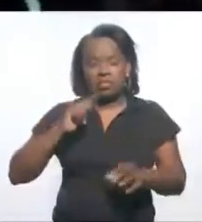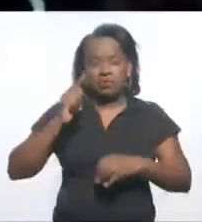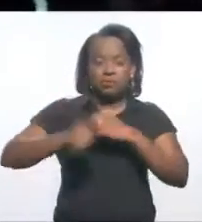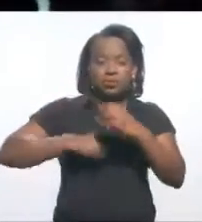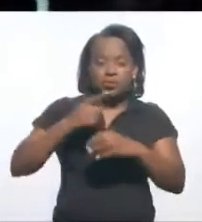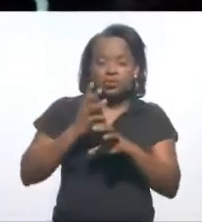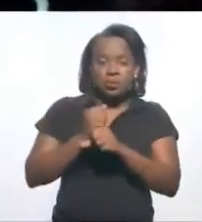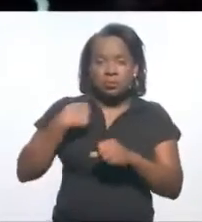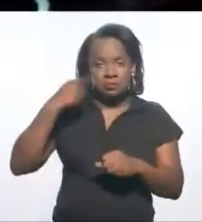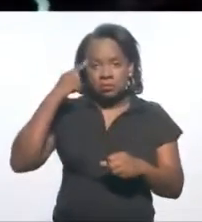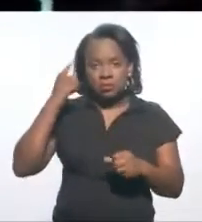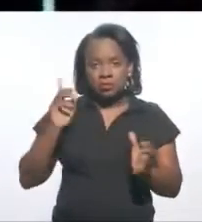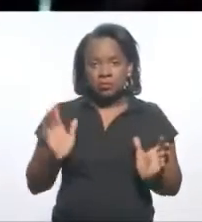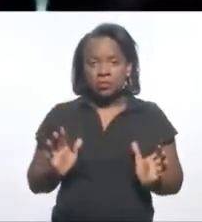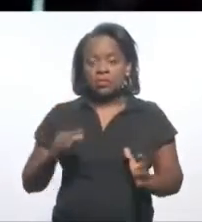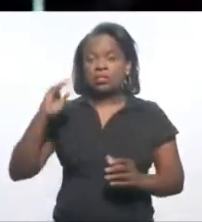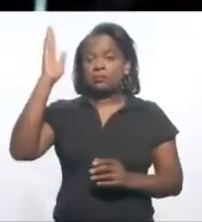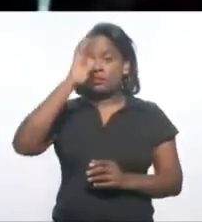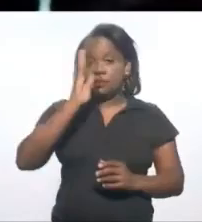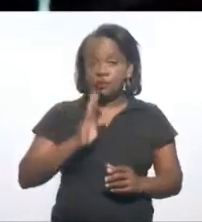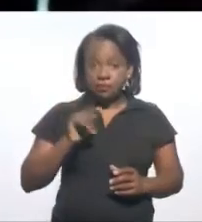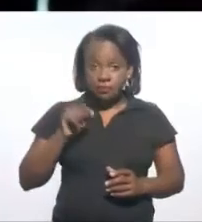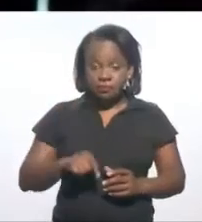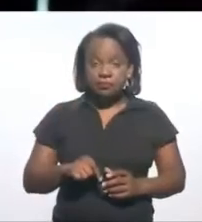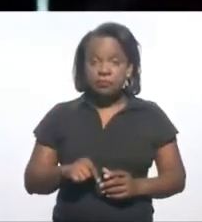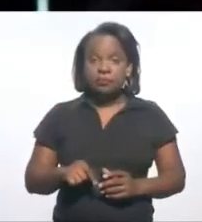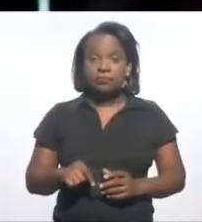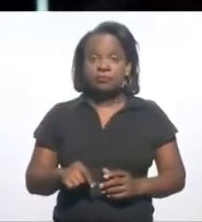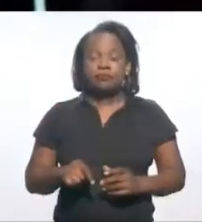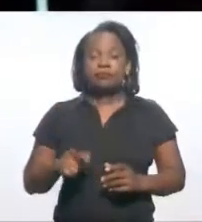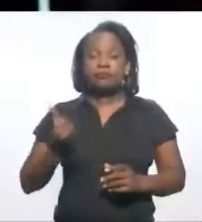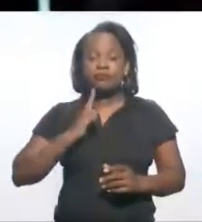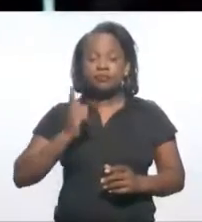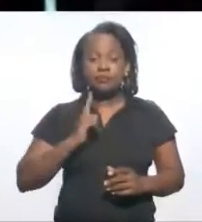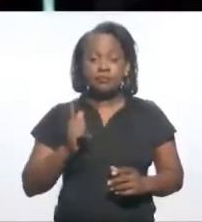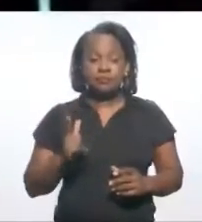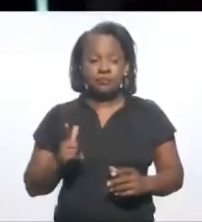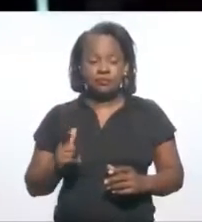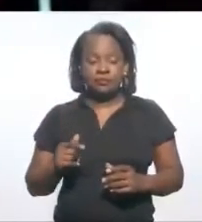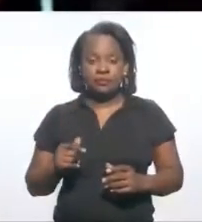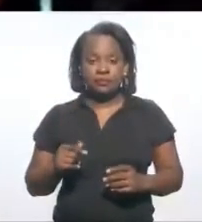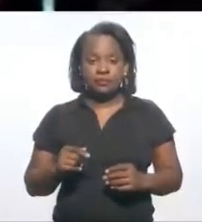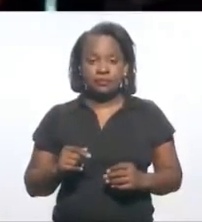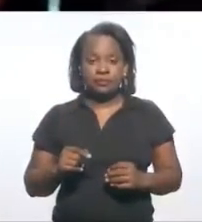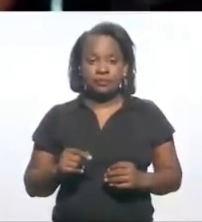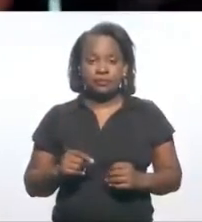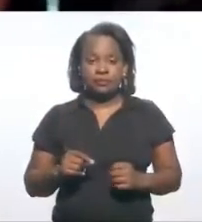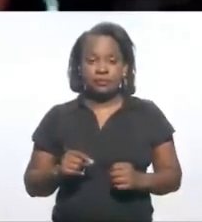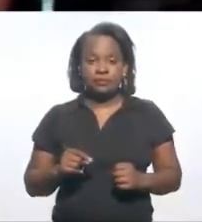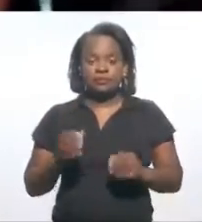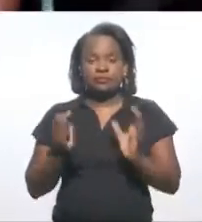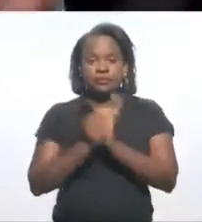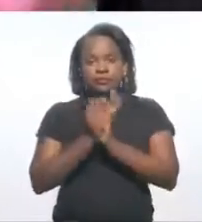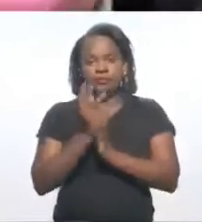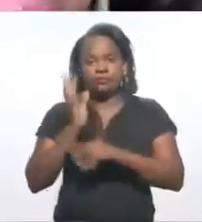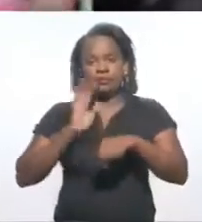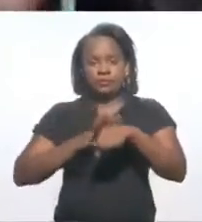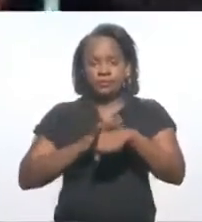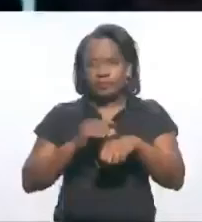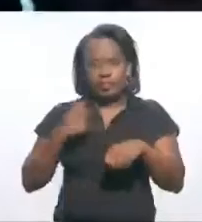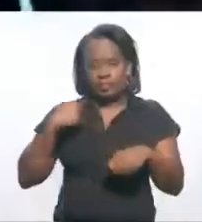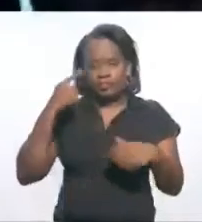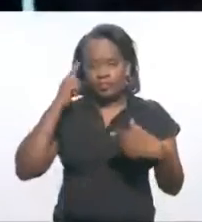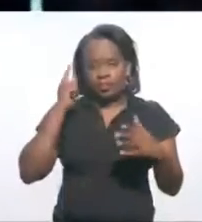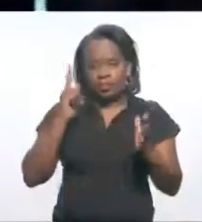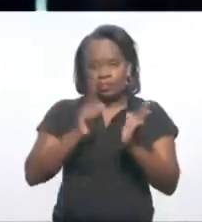inteiro. No Brasil, nós temos vários casos, eu não estou com